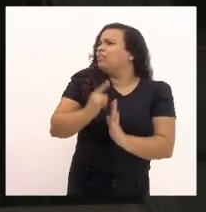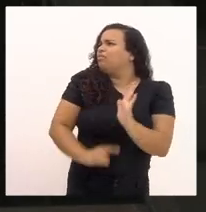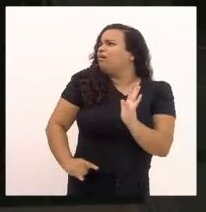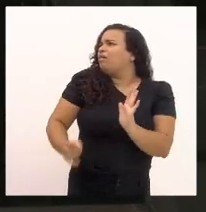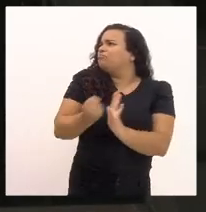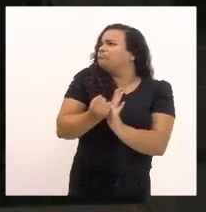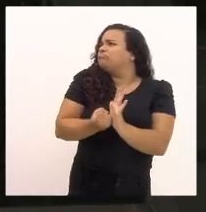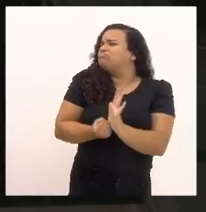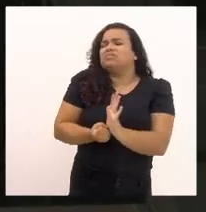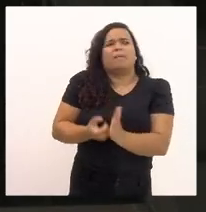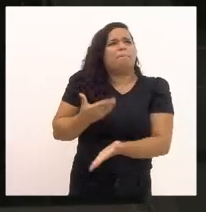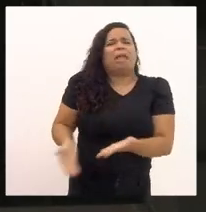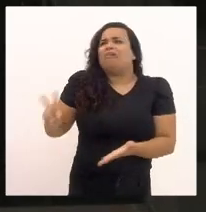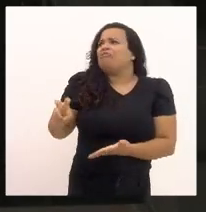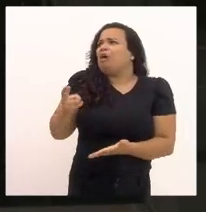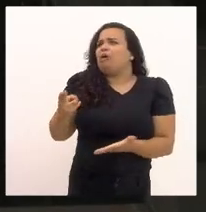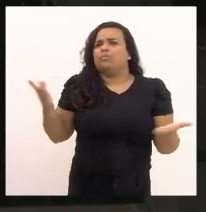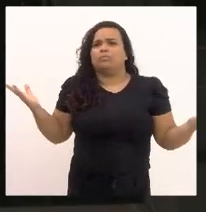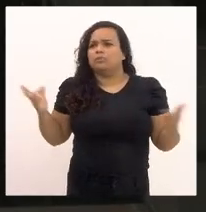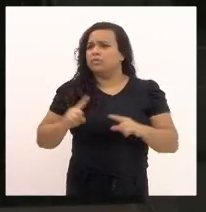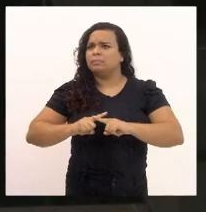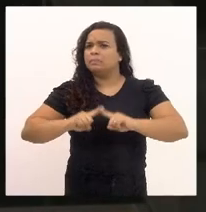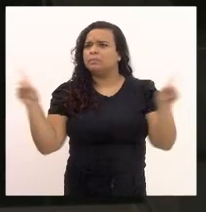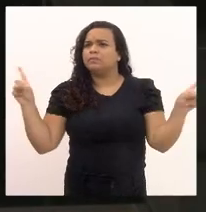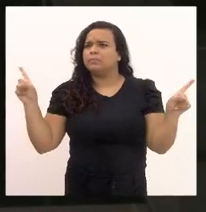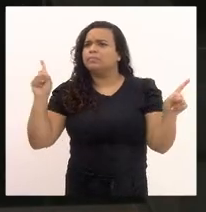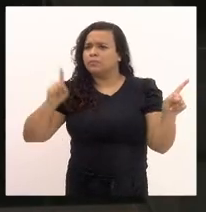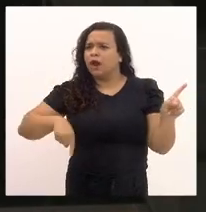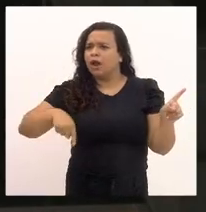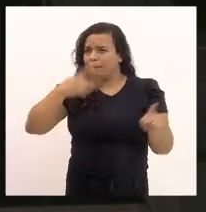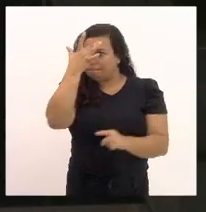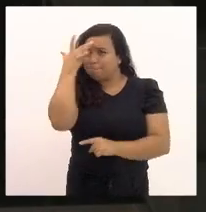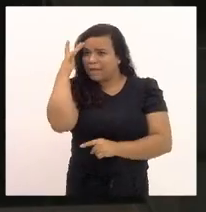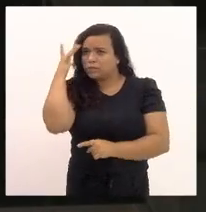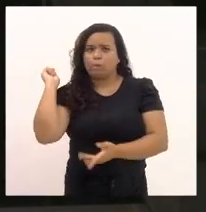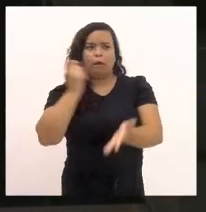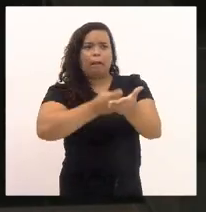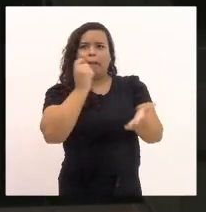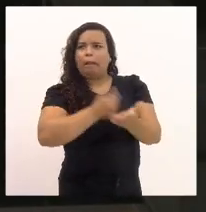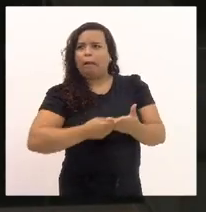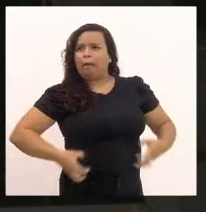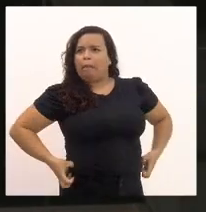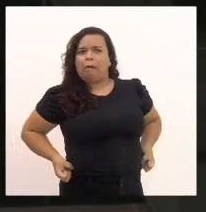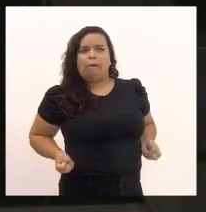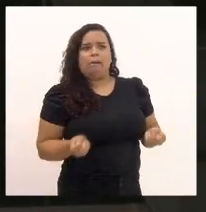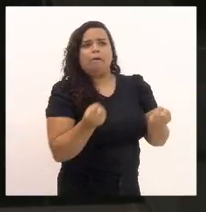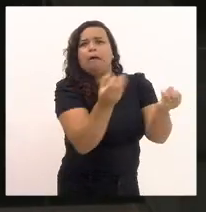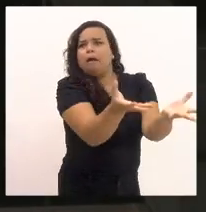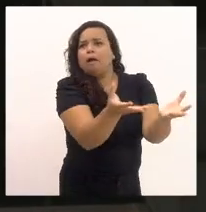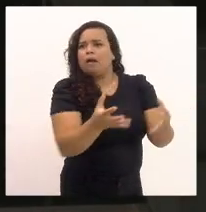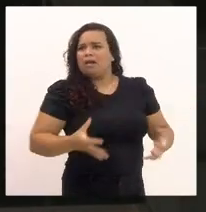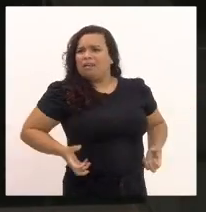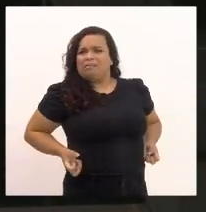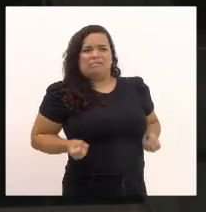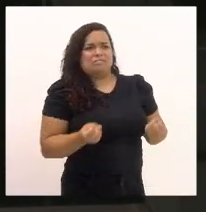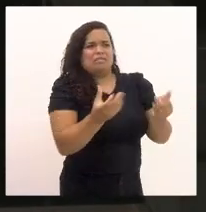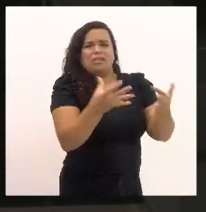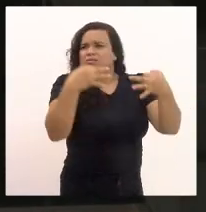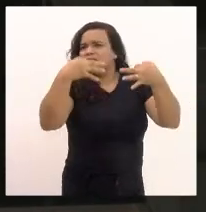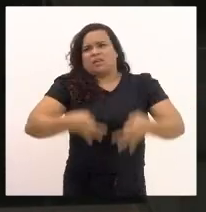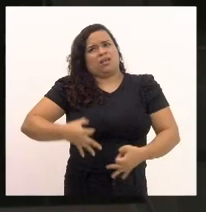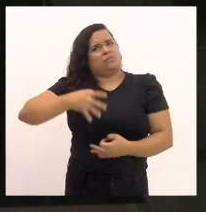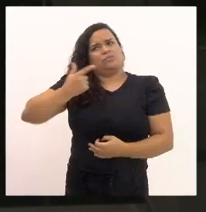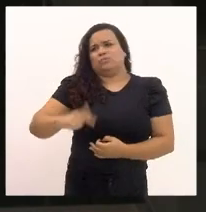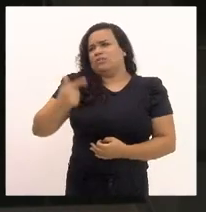Mas R 200 milhões está sendo apropriado do bolso do cidadão indevidamente. Isto não é perder